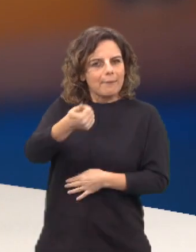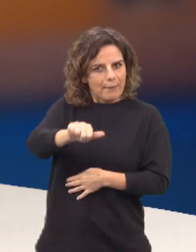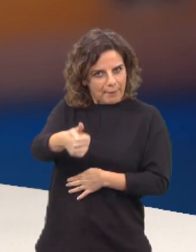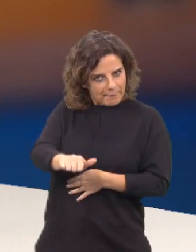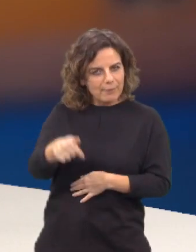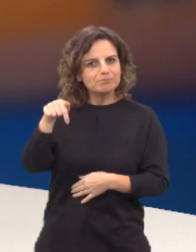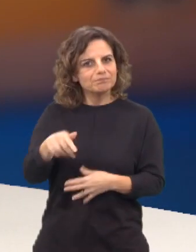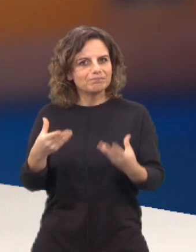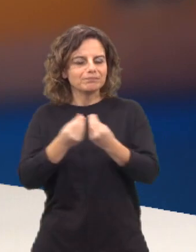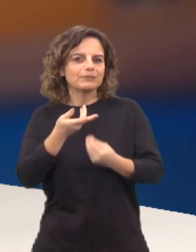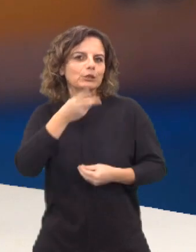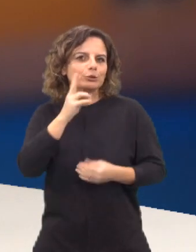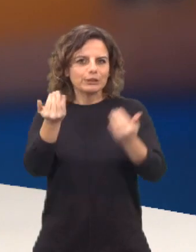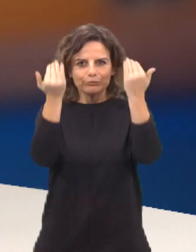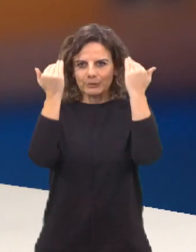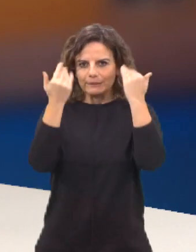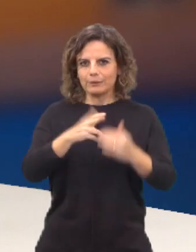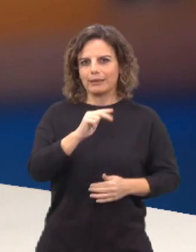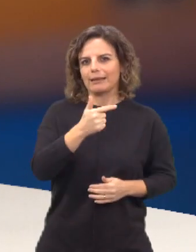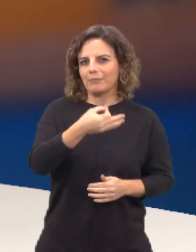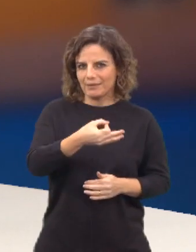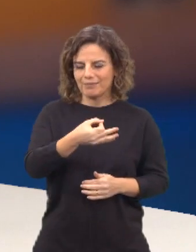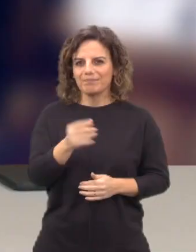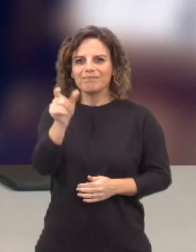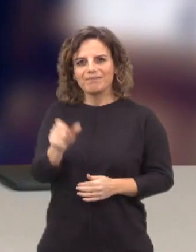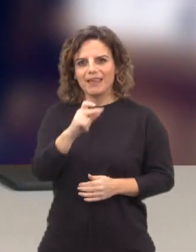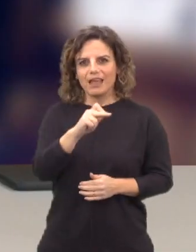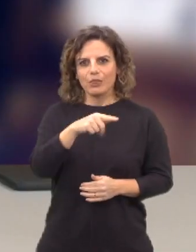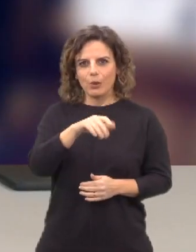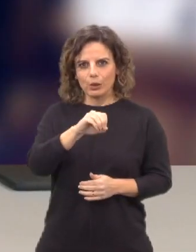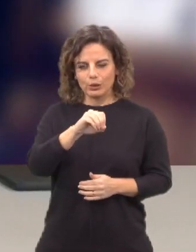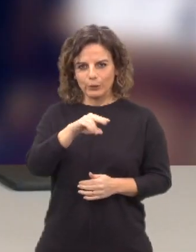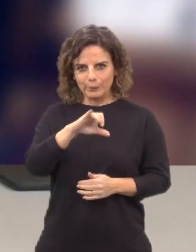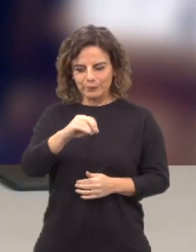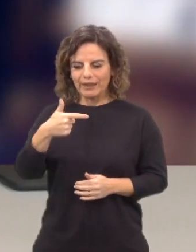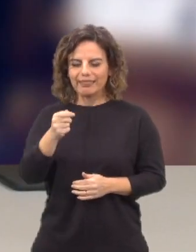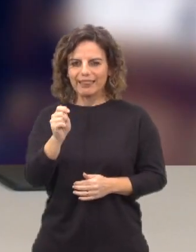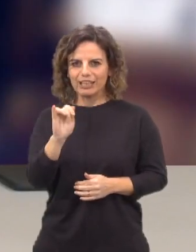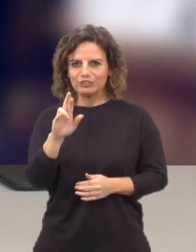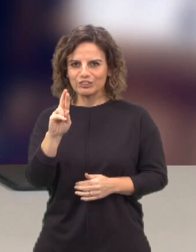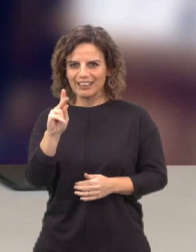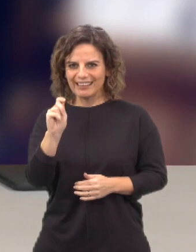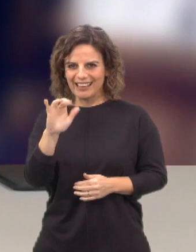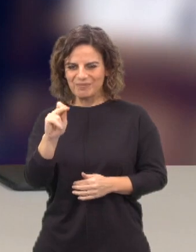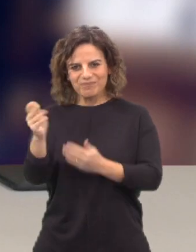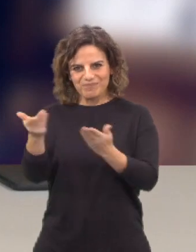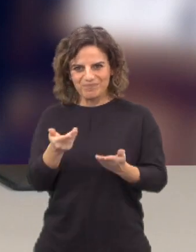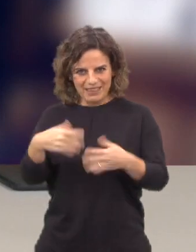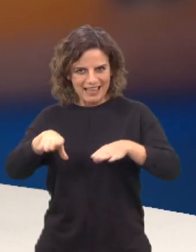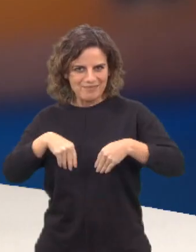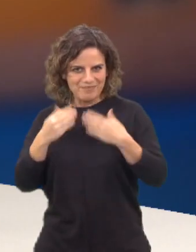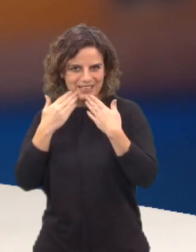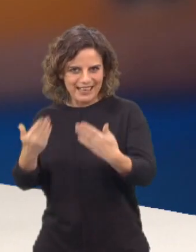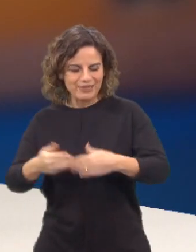Conosco em estúdio está o Diretor de Informação da RTP. António José Teixeira, obrigada por ter aceito o convite.